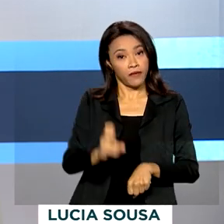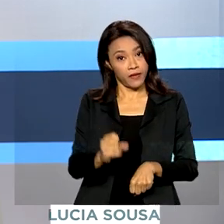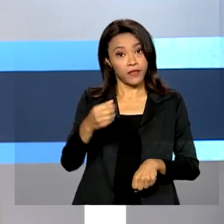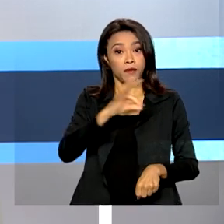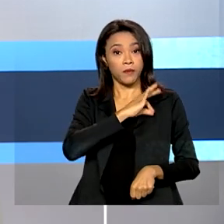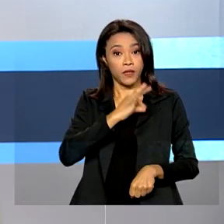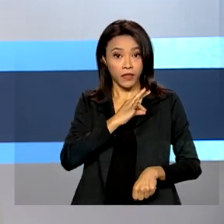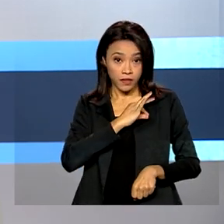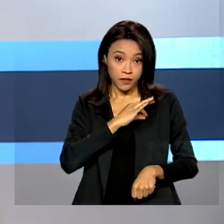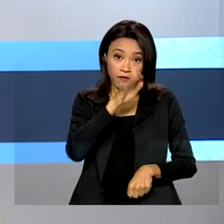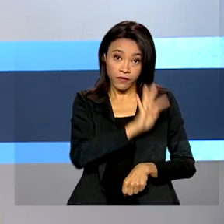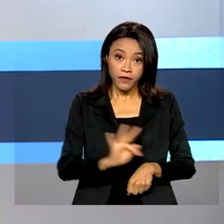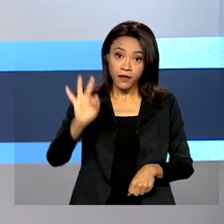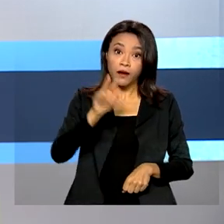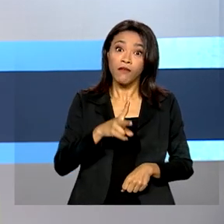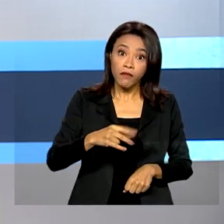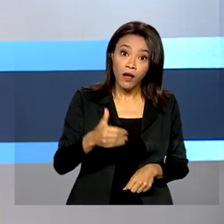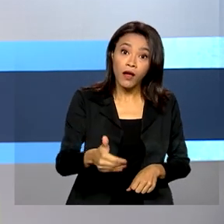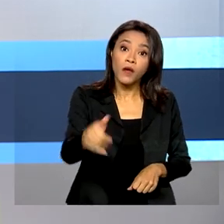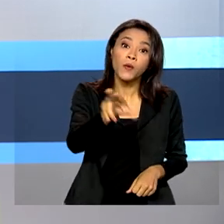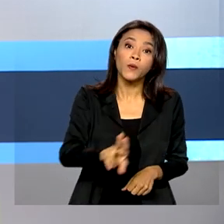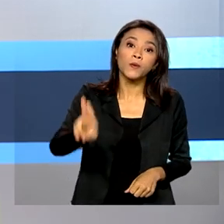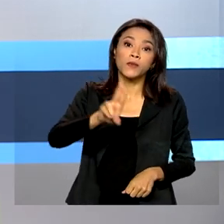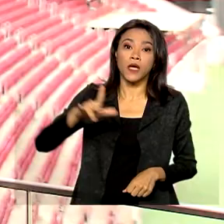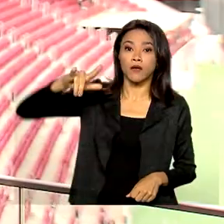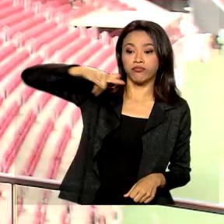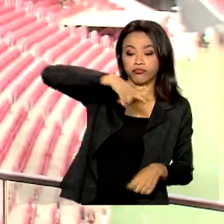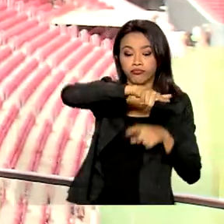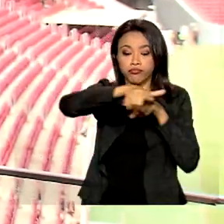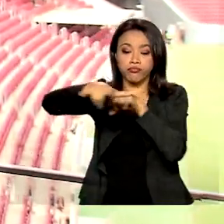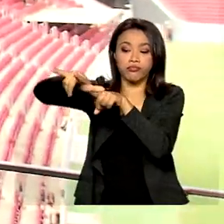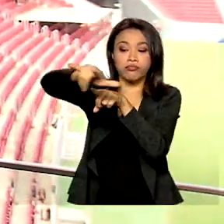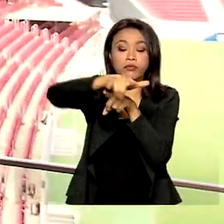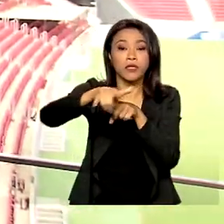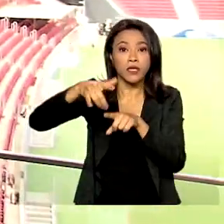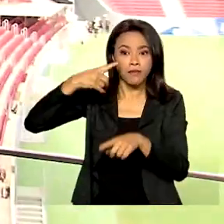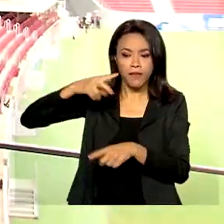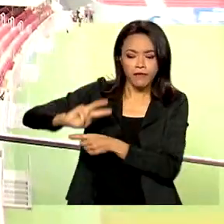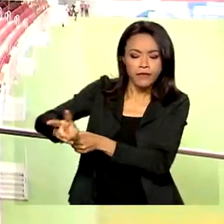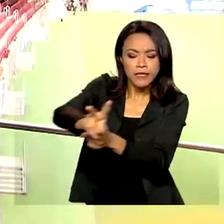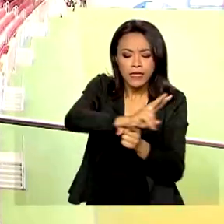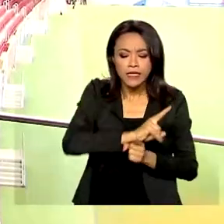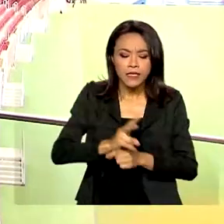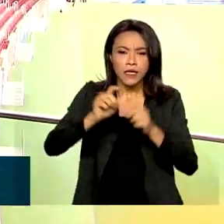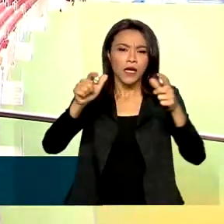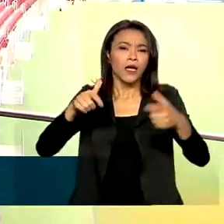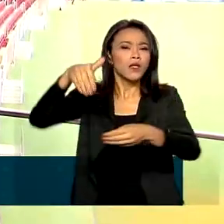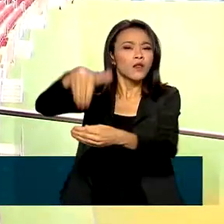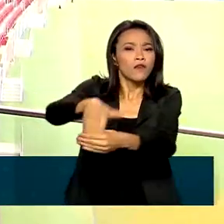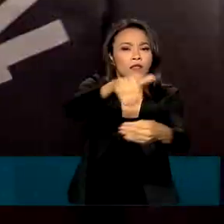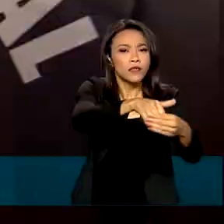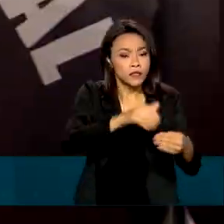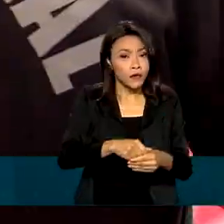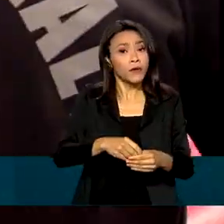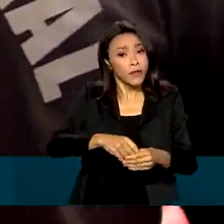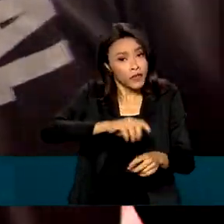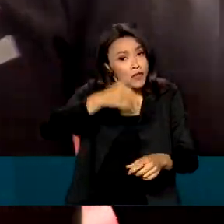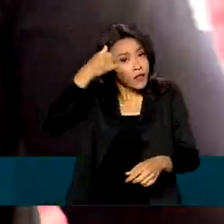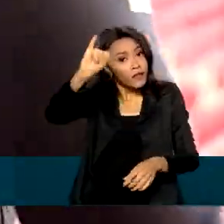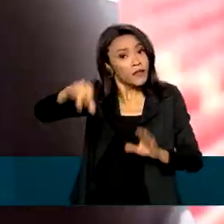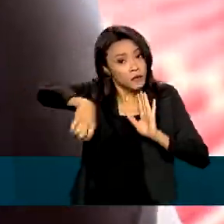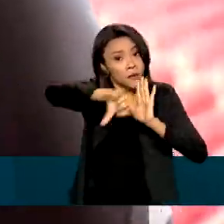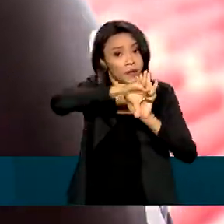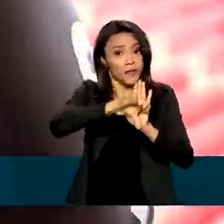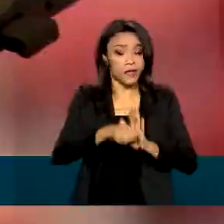drones para fiscalizar áreas de votação e coibir crimes durante as eleições. Os equipamentos têm câmeras de